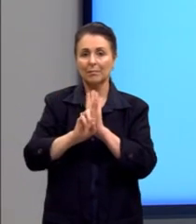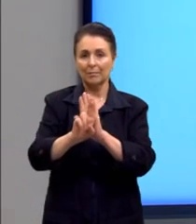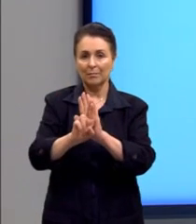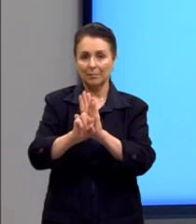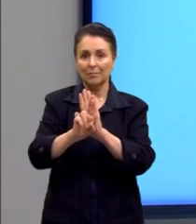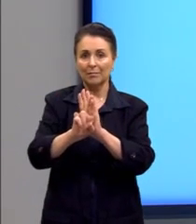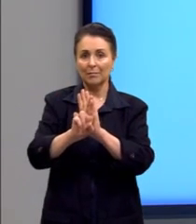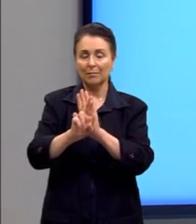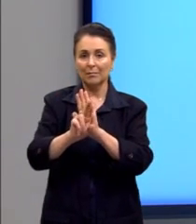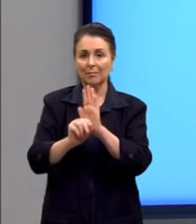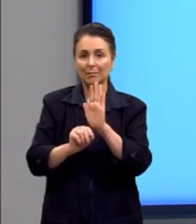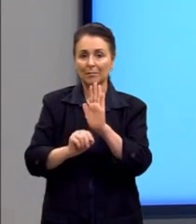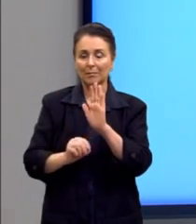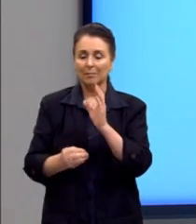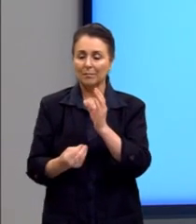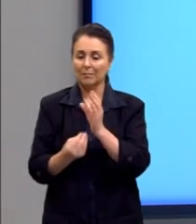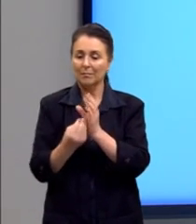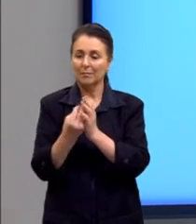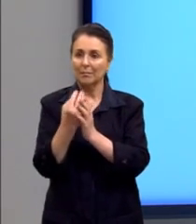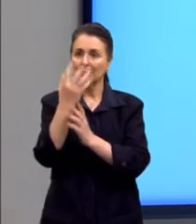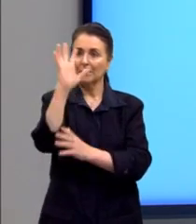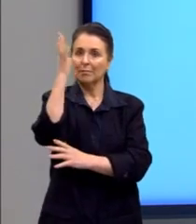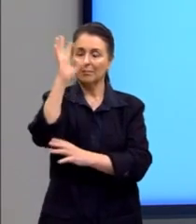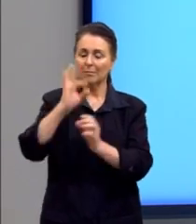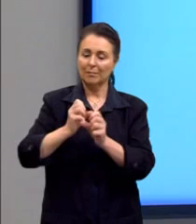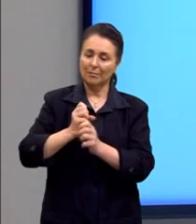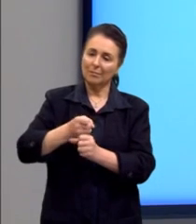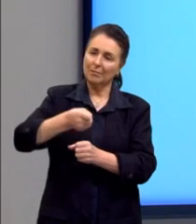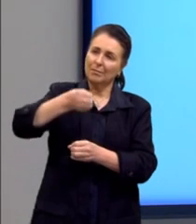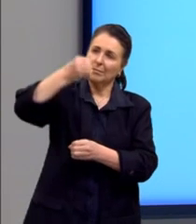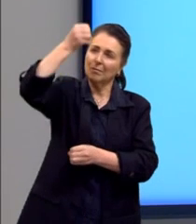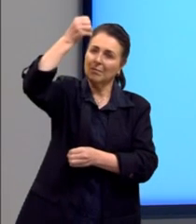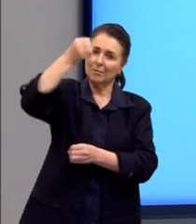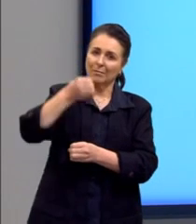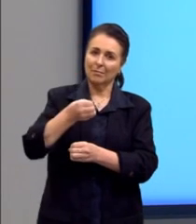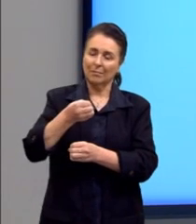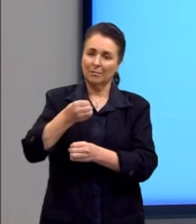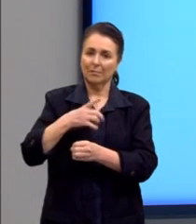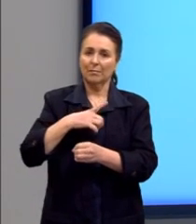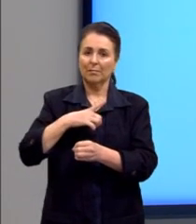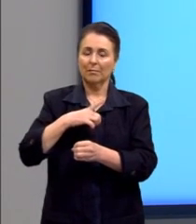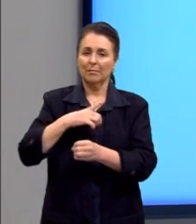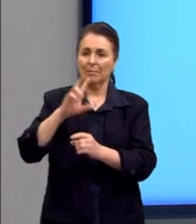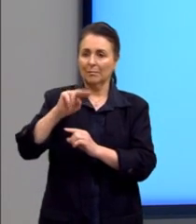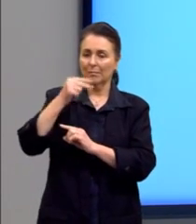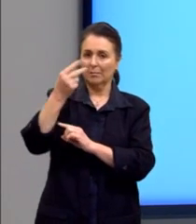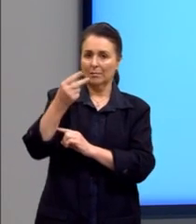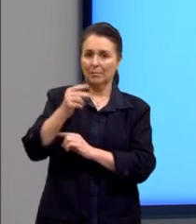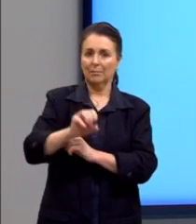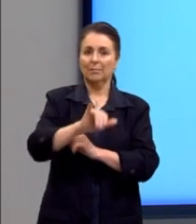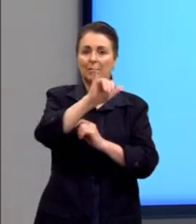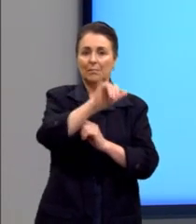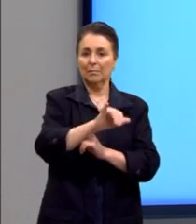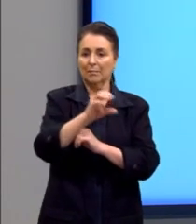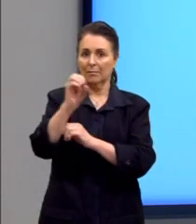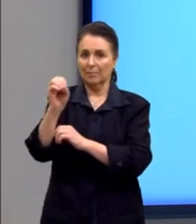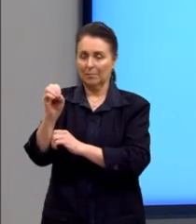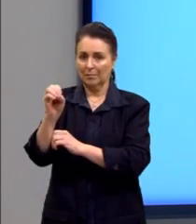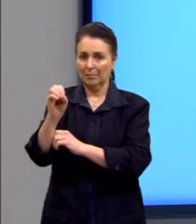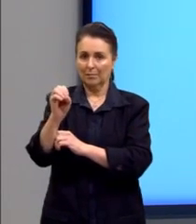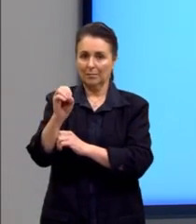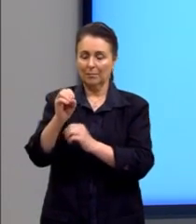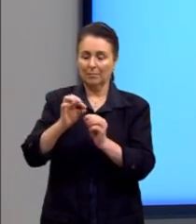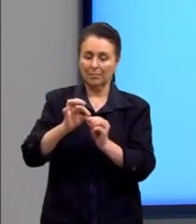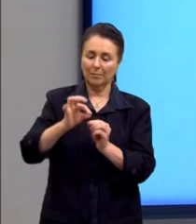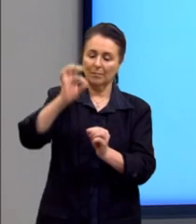crescimento exponencial. Admita ainda que Y de zero fornece a altura da muda